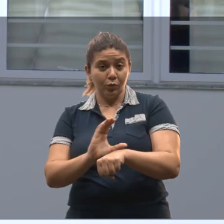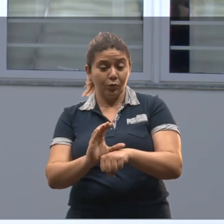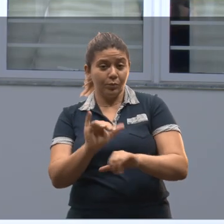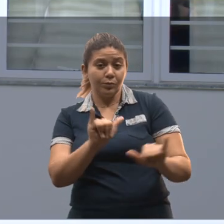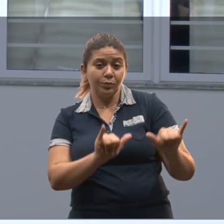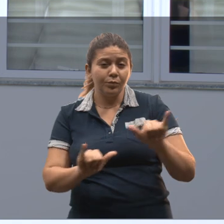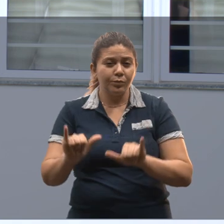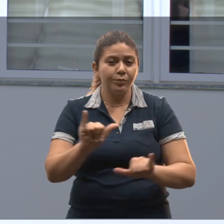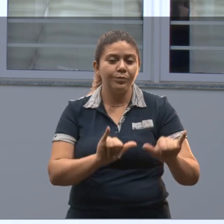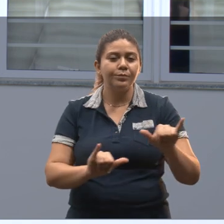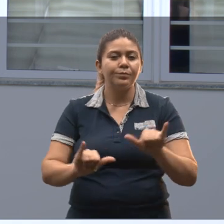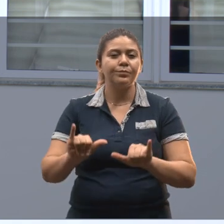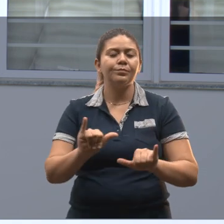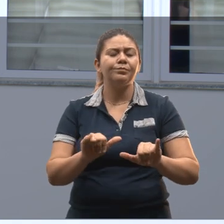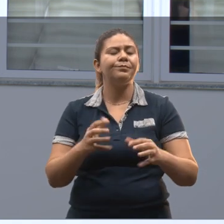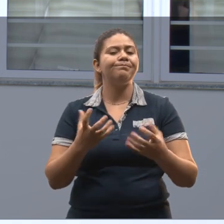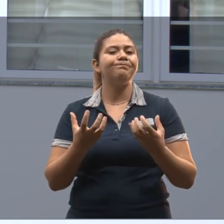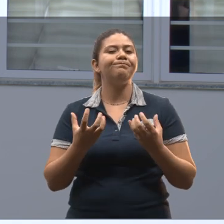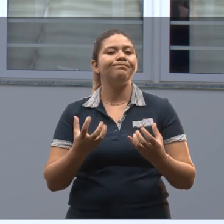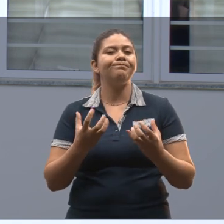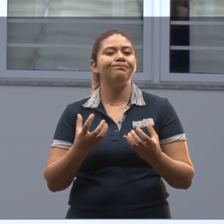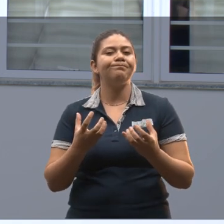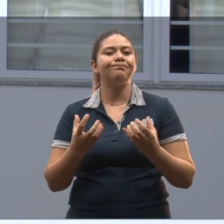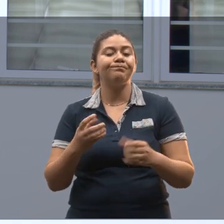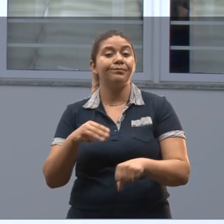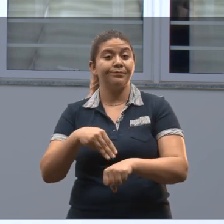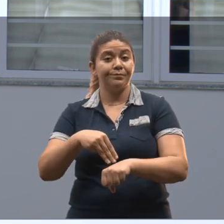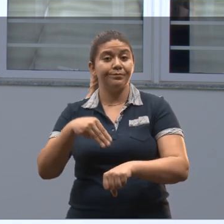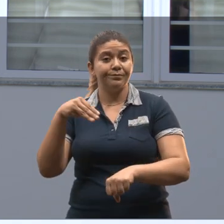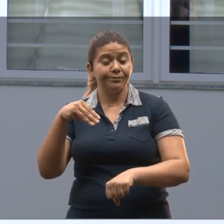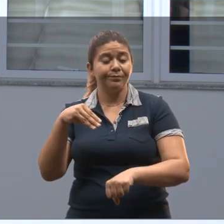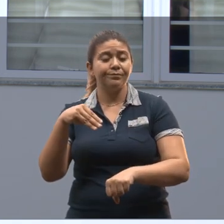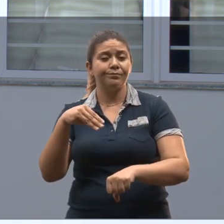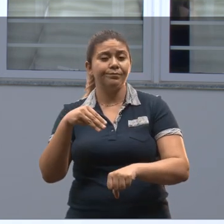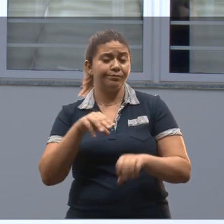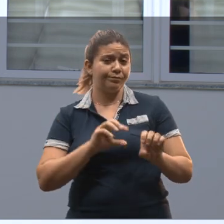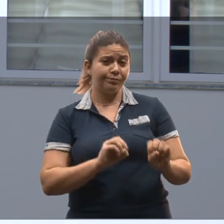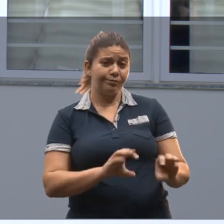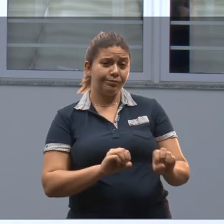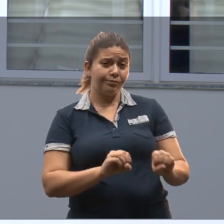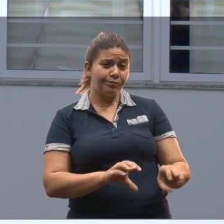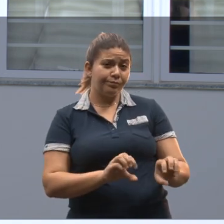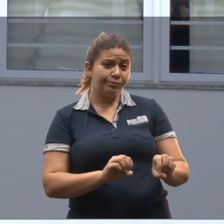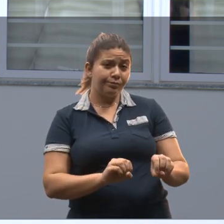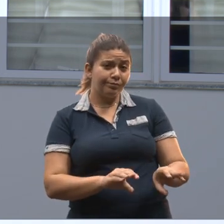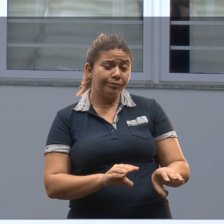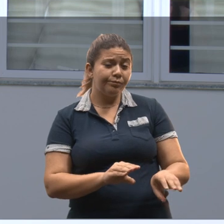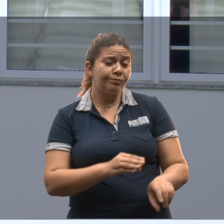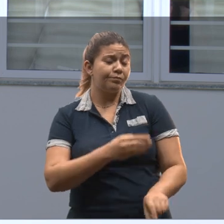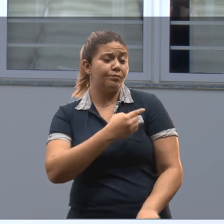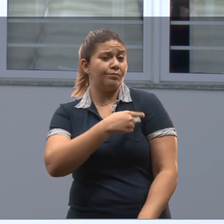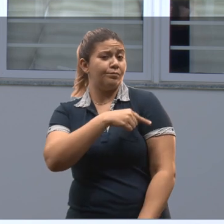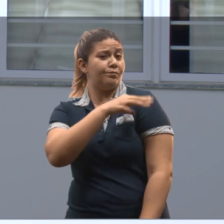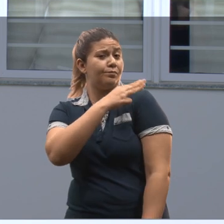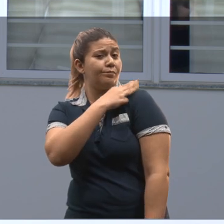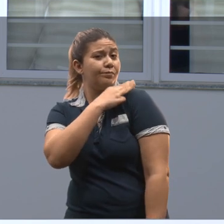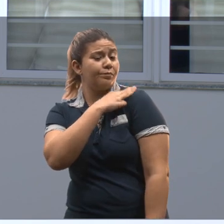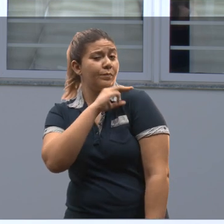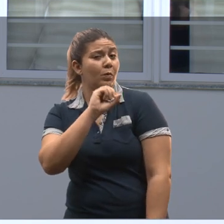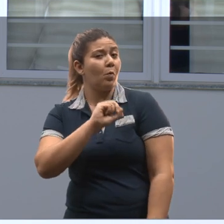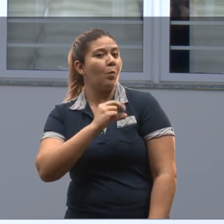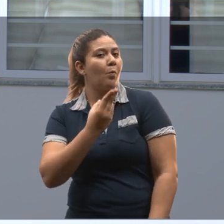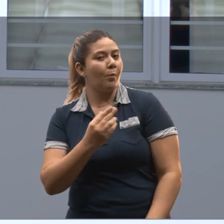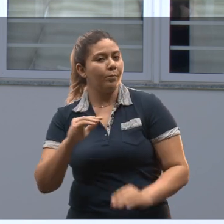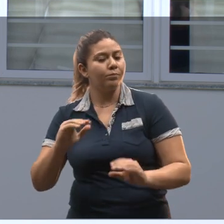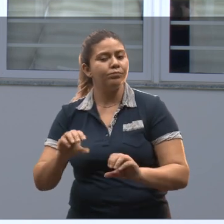no curso de Química, eu pretendo seguir na área de mestrado e dar aula, seja em